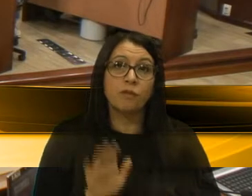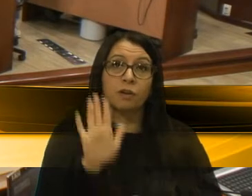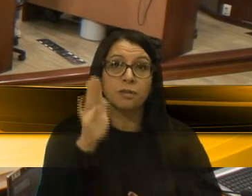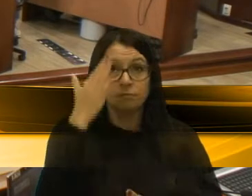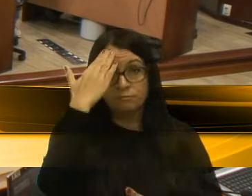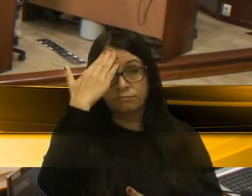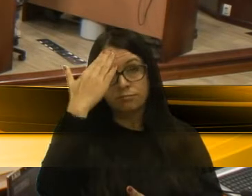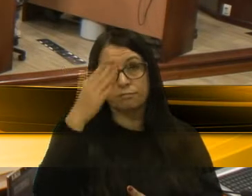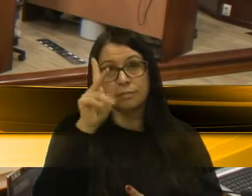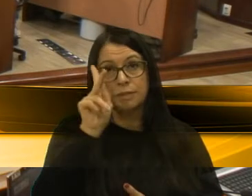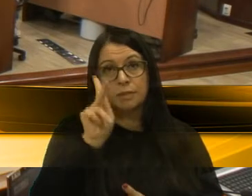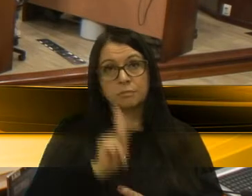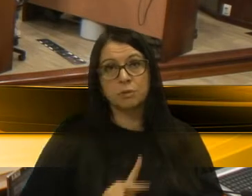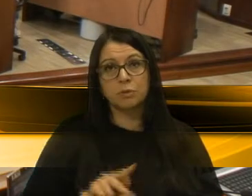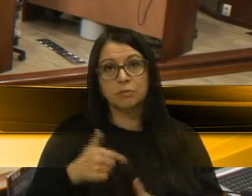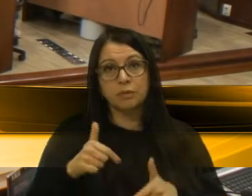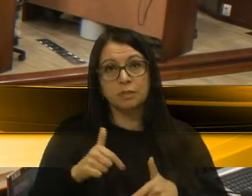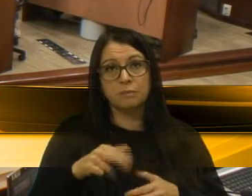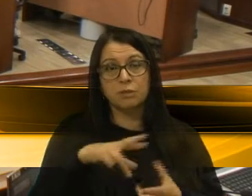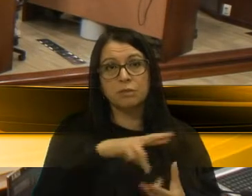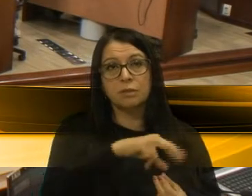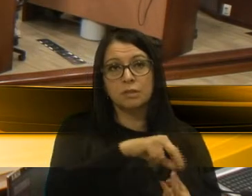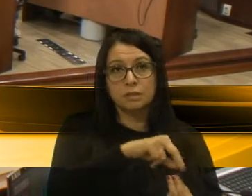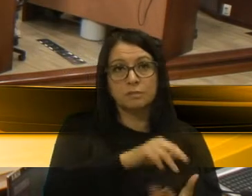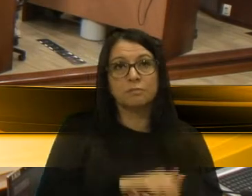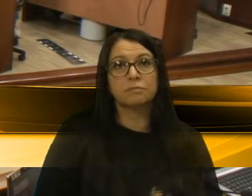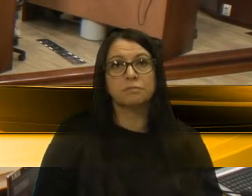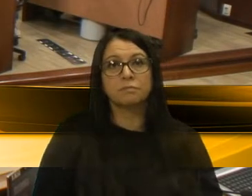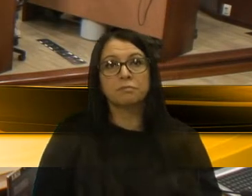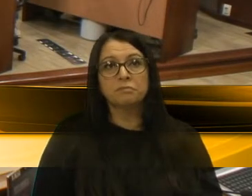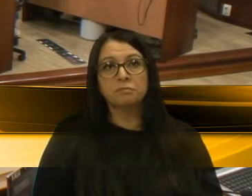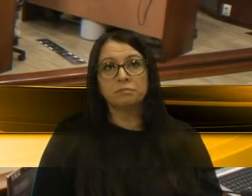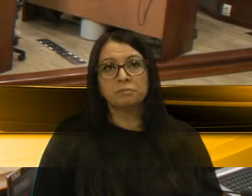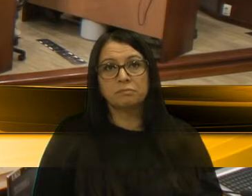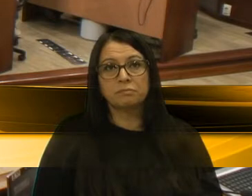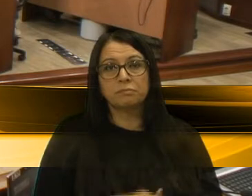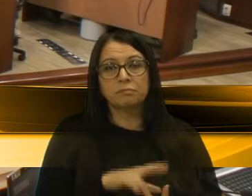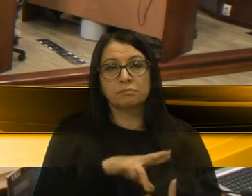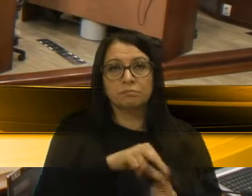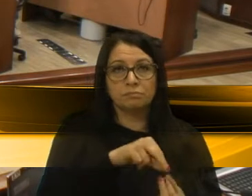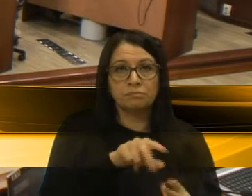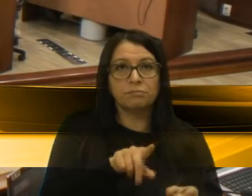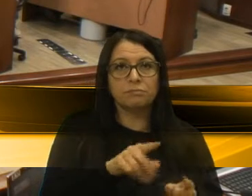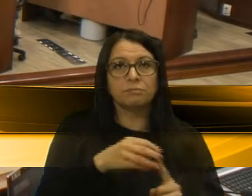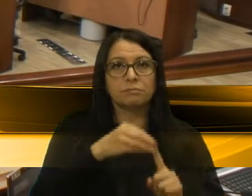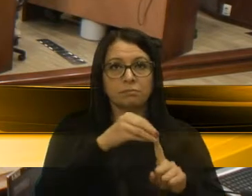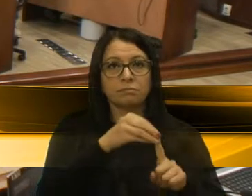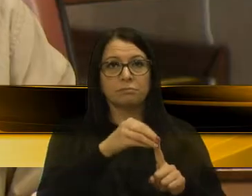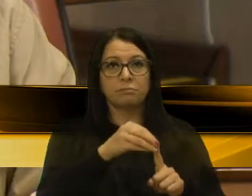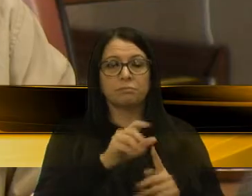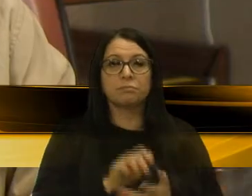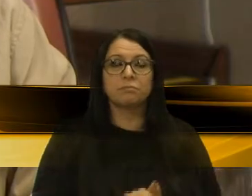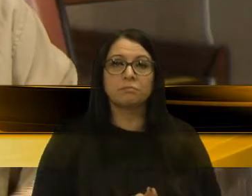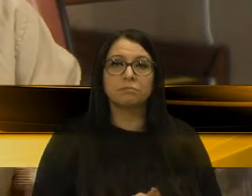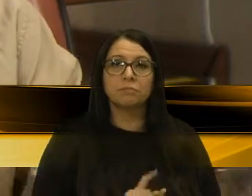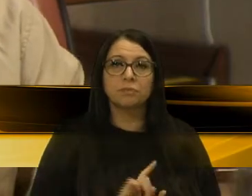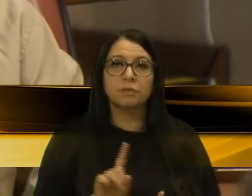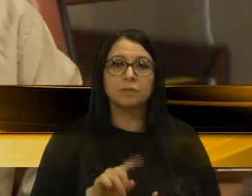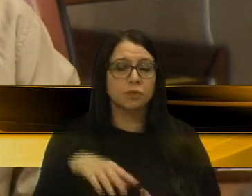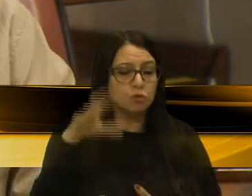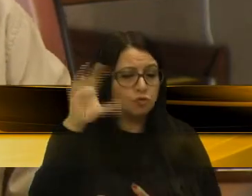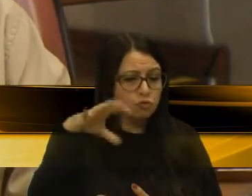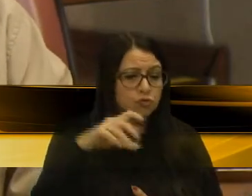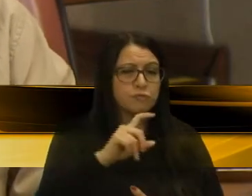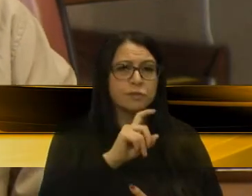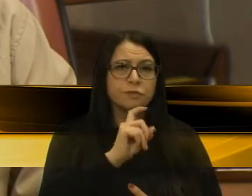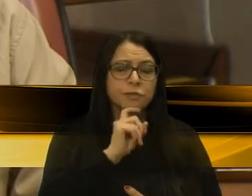agradecer as pessoas que fazem o trabalho de reciclagem. Os recicladores, principalmente aqueles que vão embaixo de chuva, de